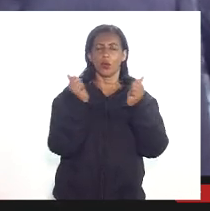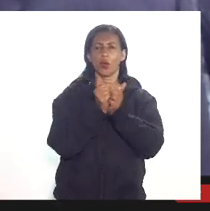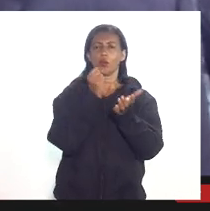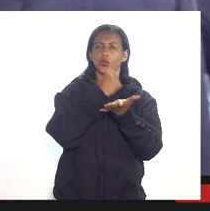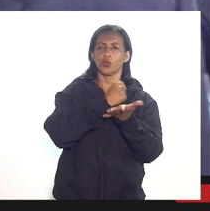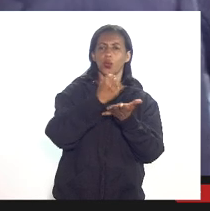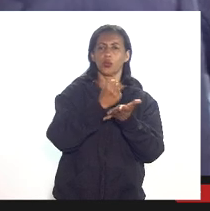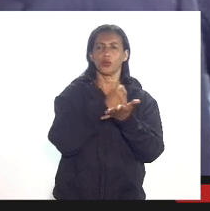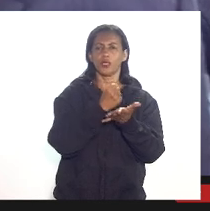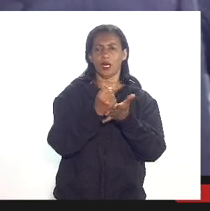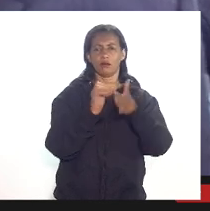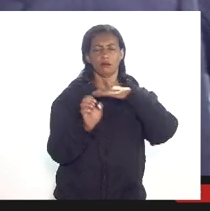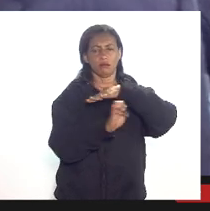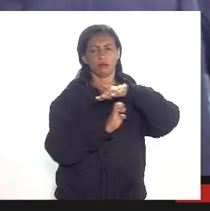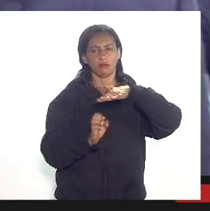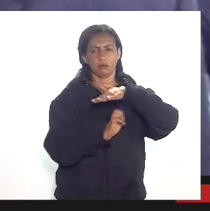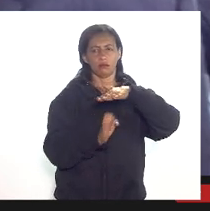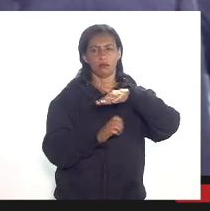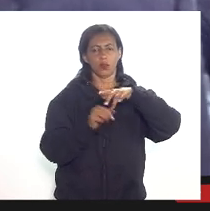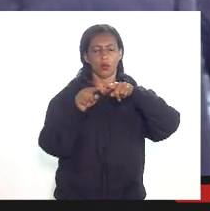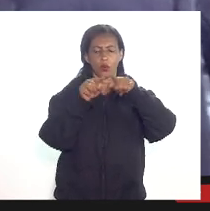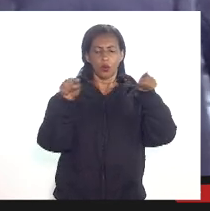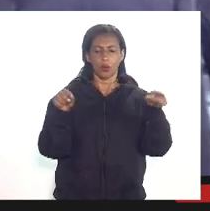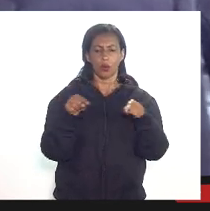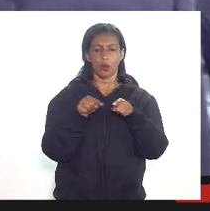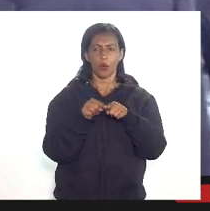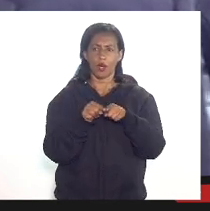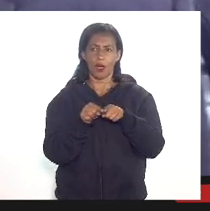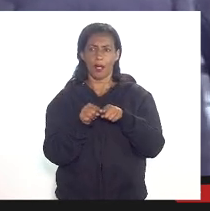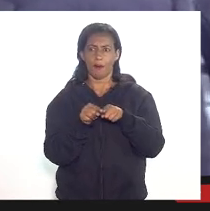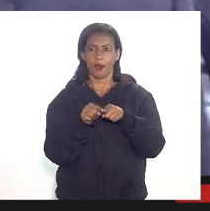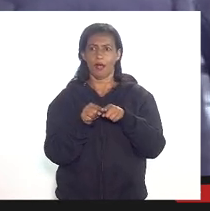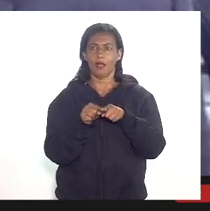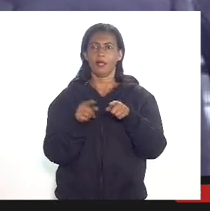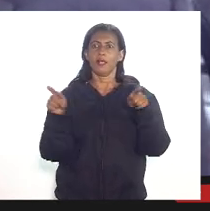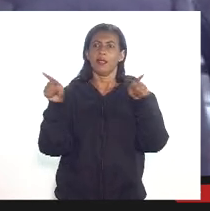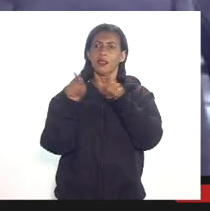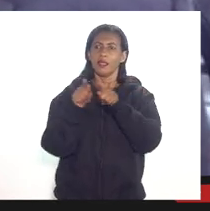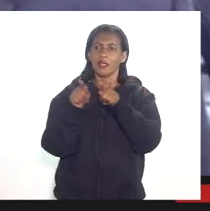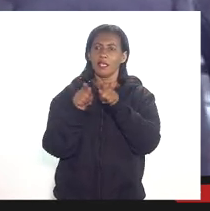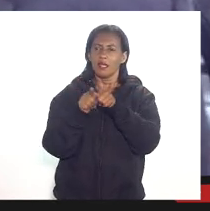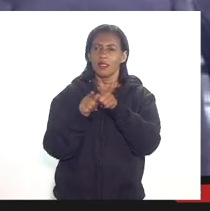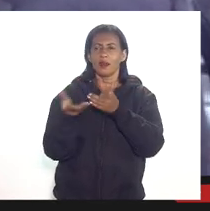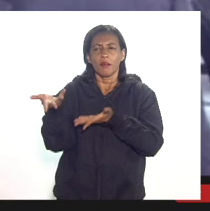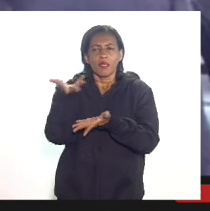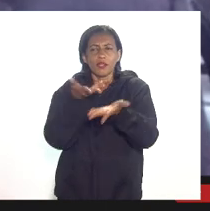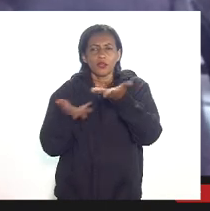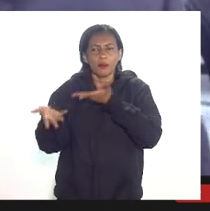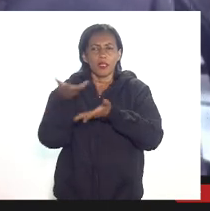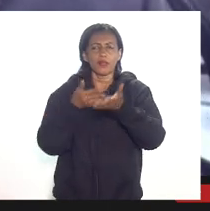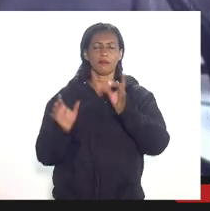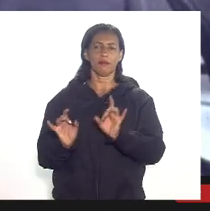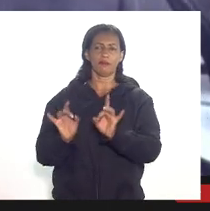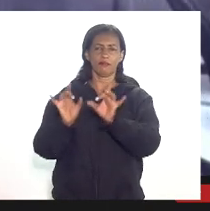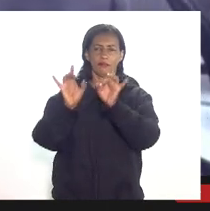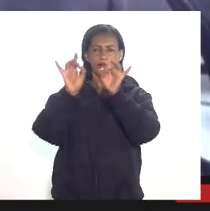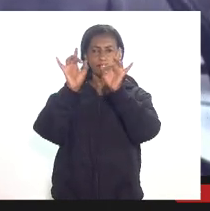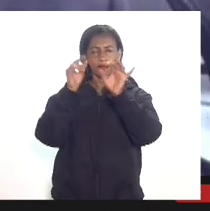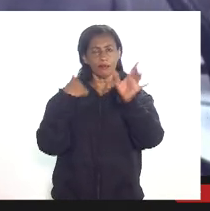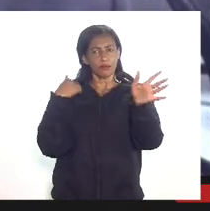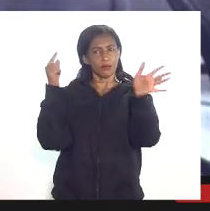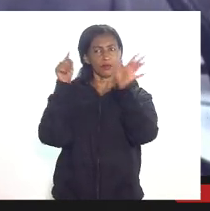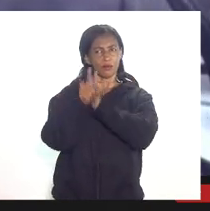com o campo de onde surgiu o valor a ser deduzido nem mesmo com a entidade federativa que faria jus à participação especial e aí eu